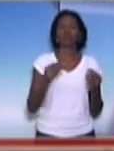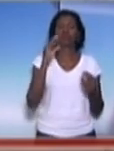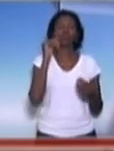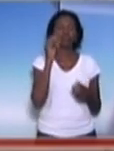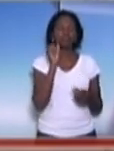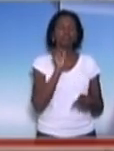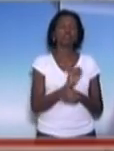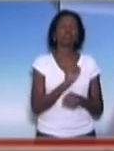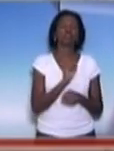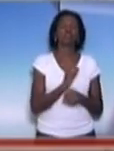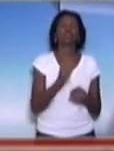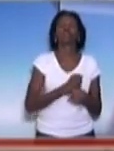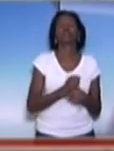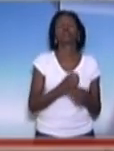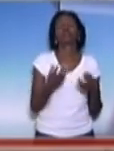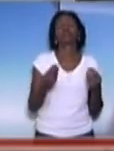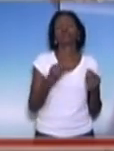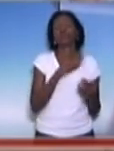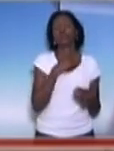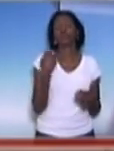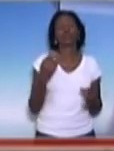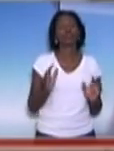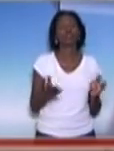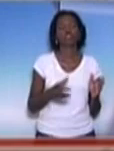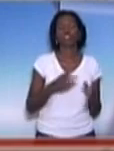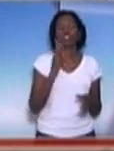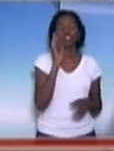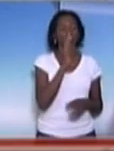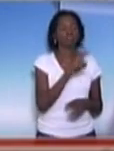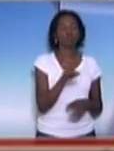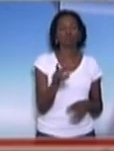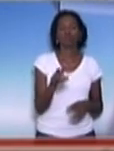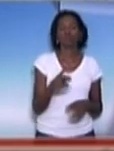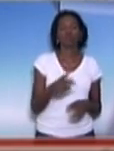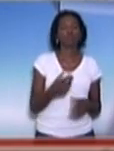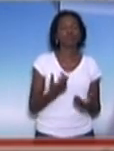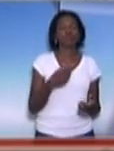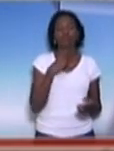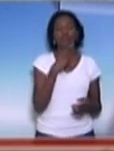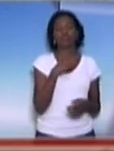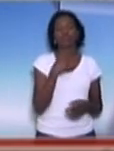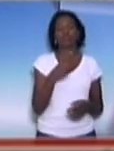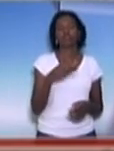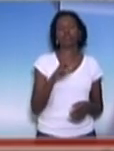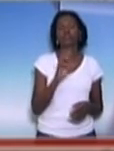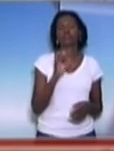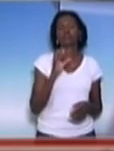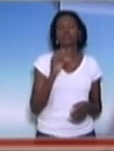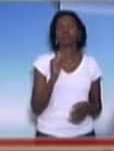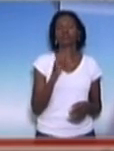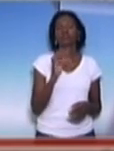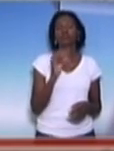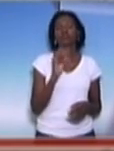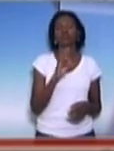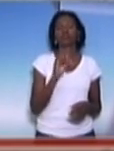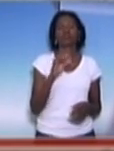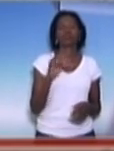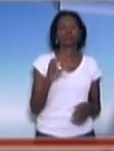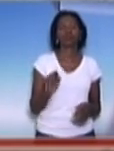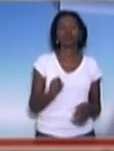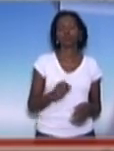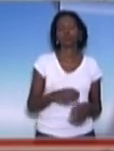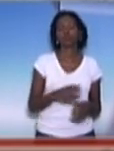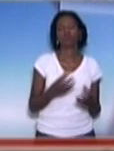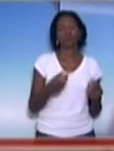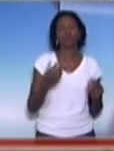há muitos anos, muitos até já morreram, nem tiveram a oportunidade de ter acesso a esses precatórios, principalmente os aposentados